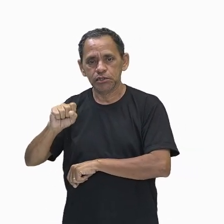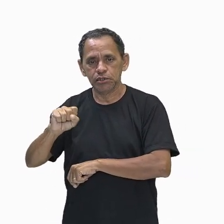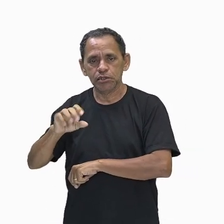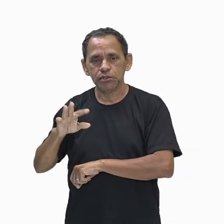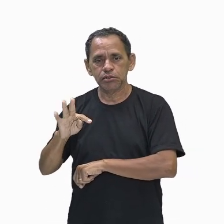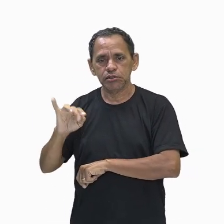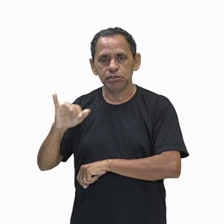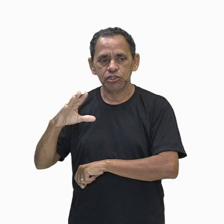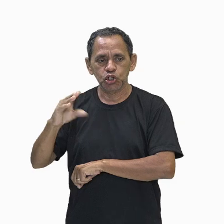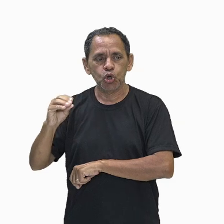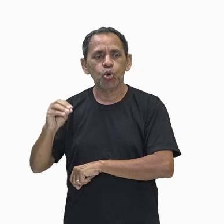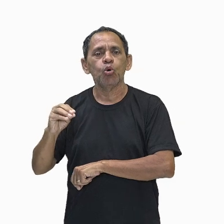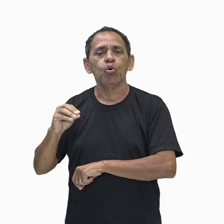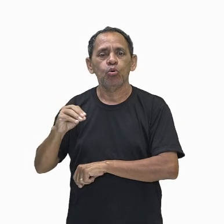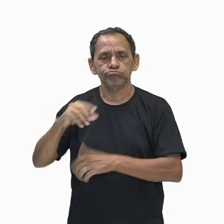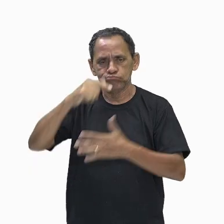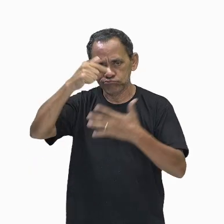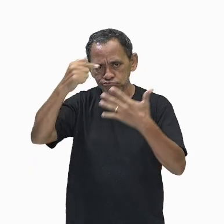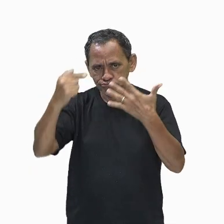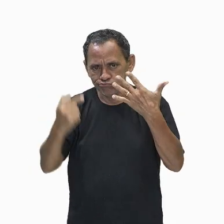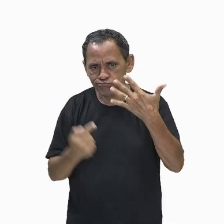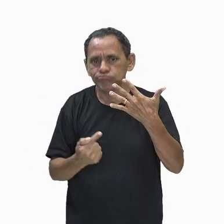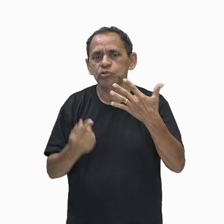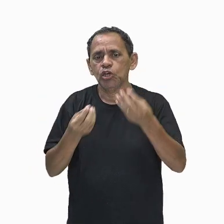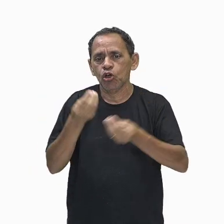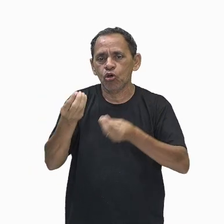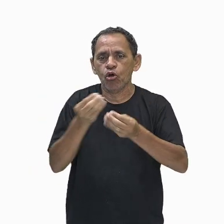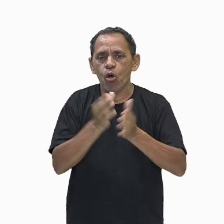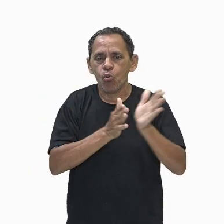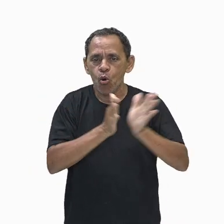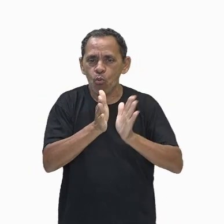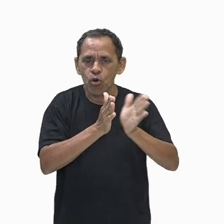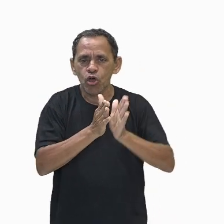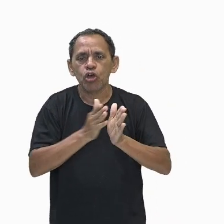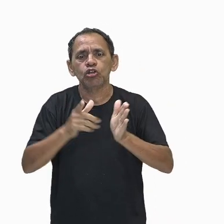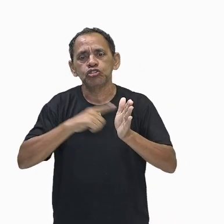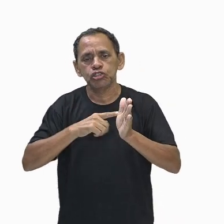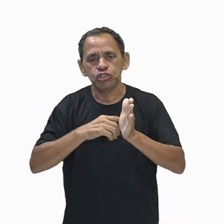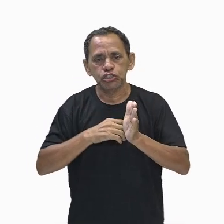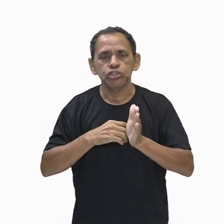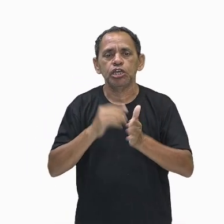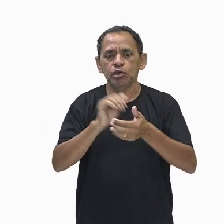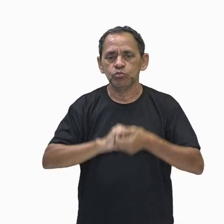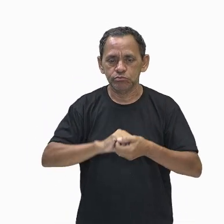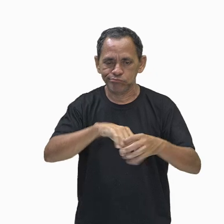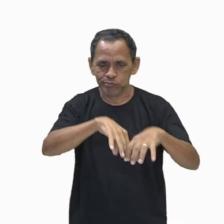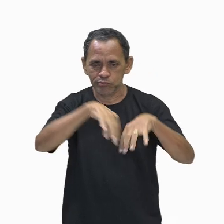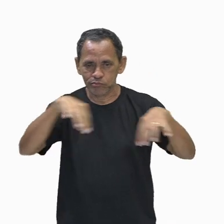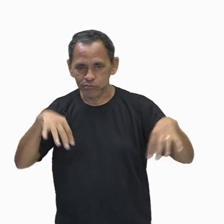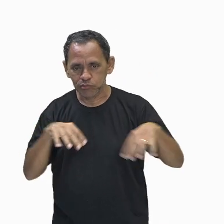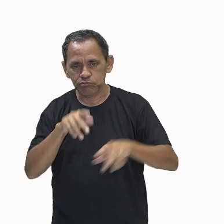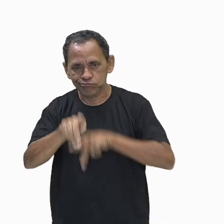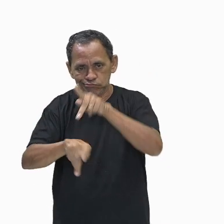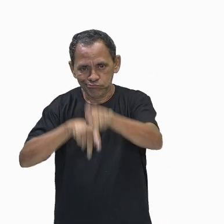os períodos aonde, né? Tivemos, então, a divisão da história, então, do povo egípcio. Olha só, esse período